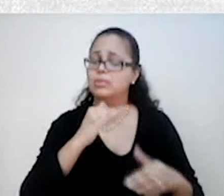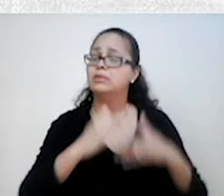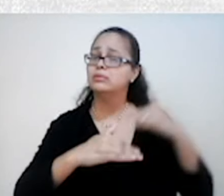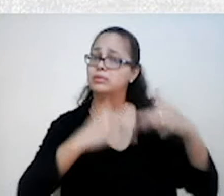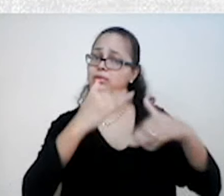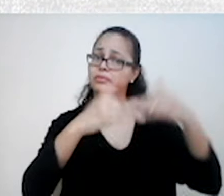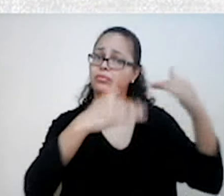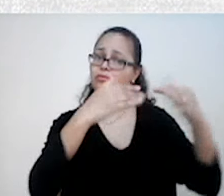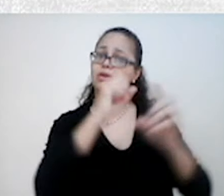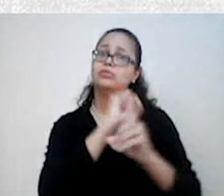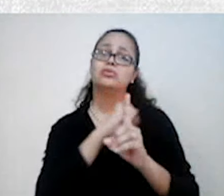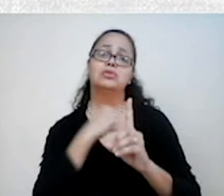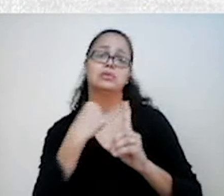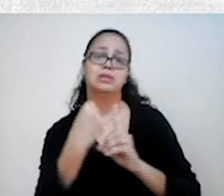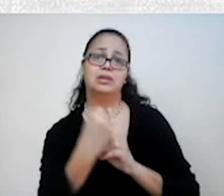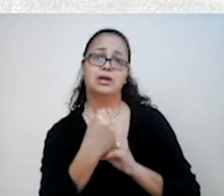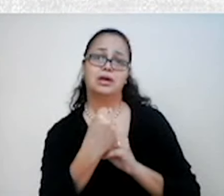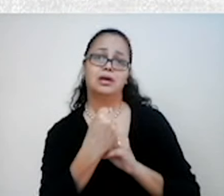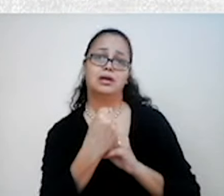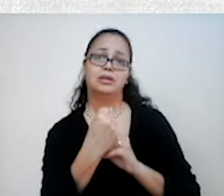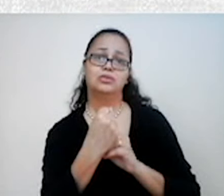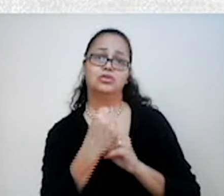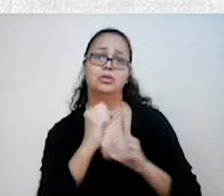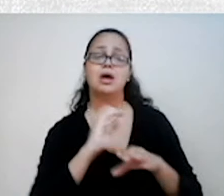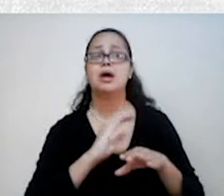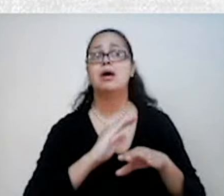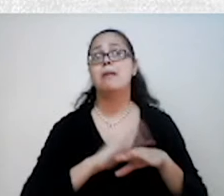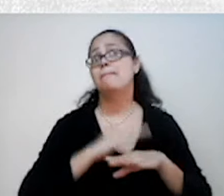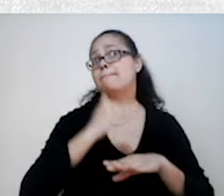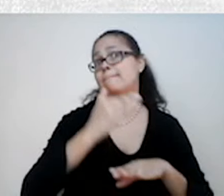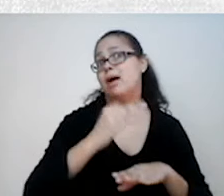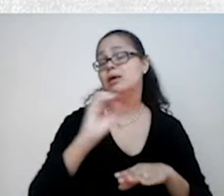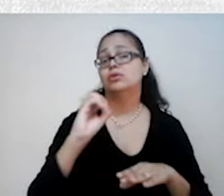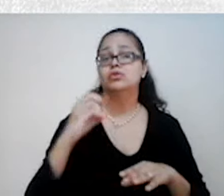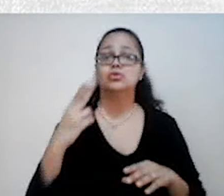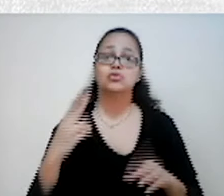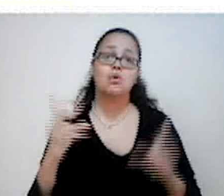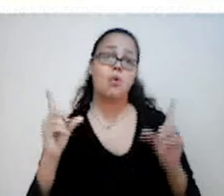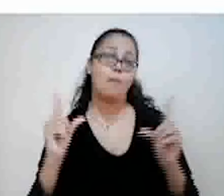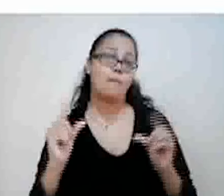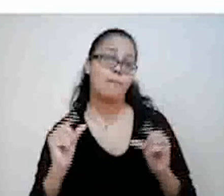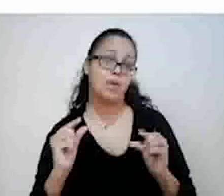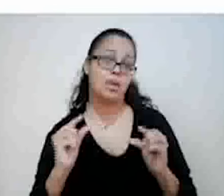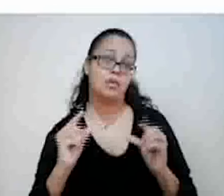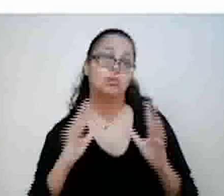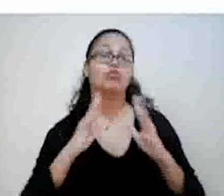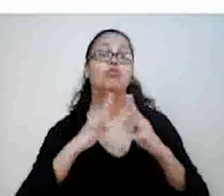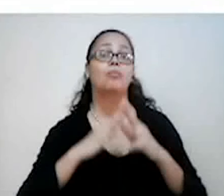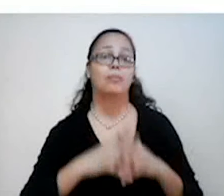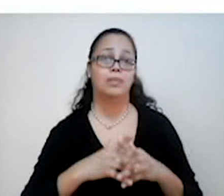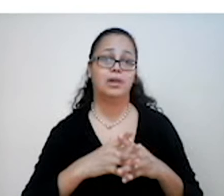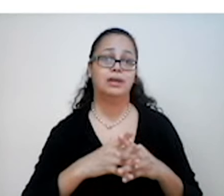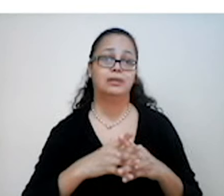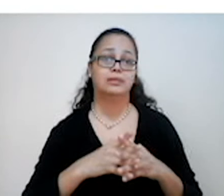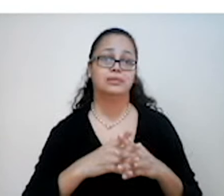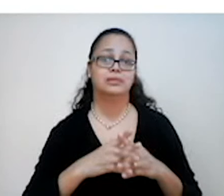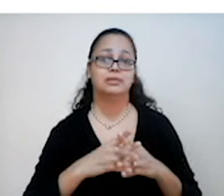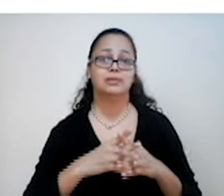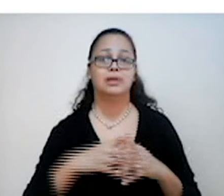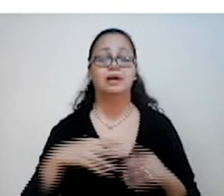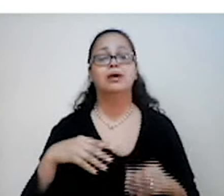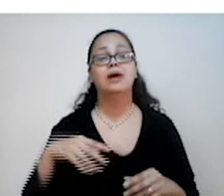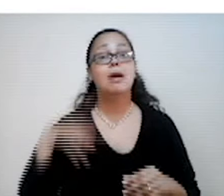em sociedades às vezes mais e às vezes menos complexas. Pessoal, para